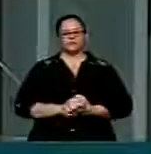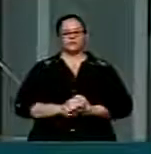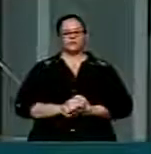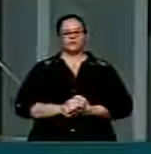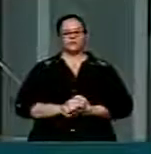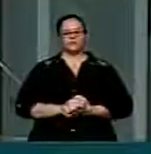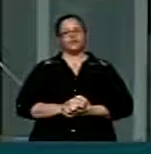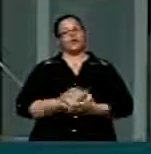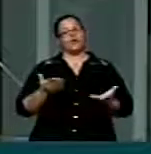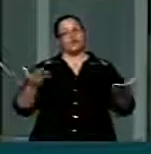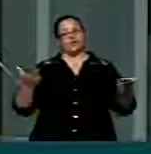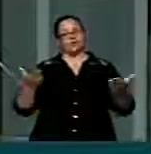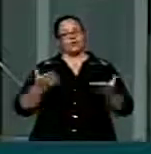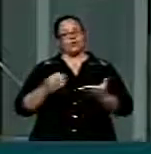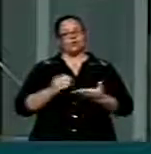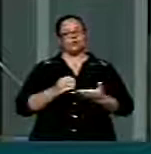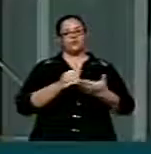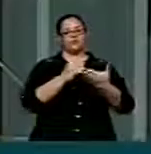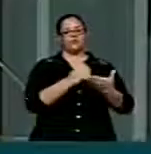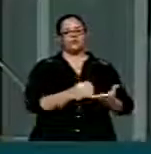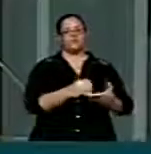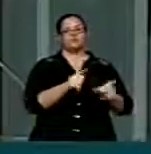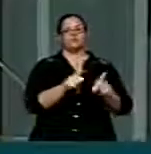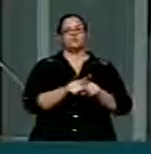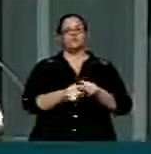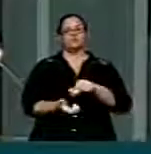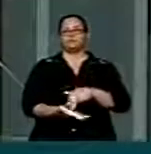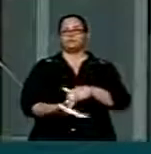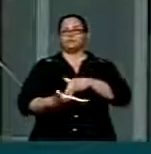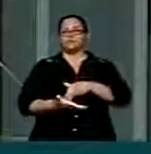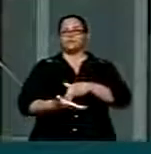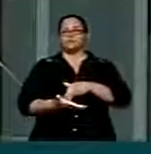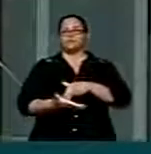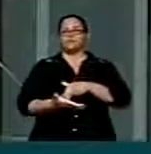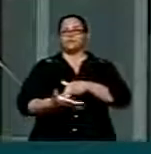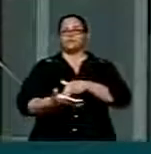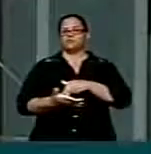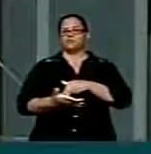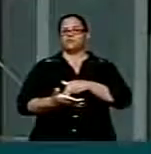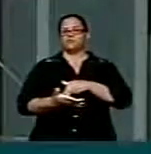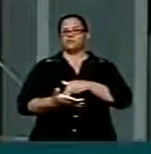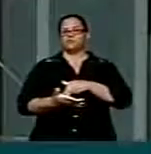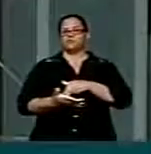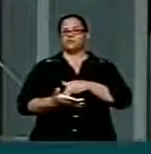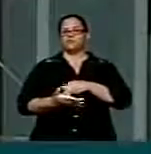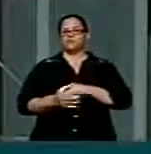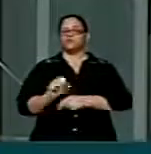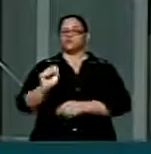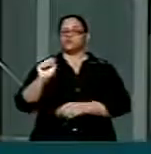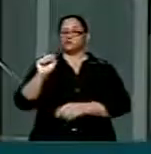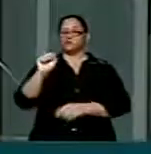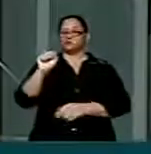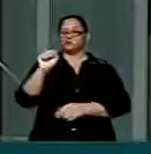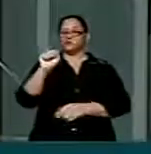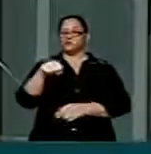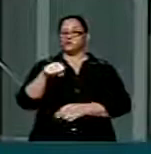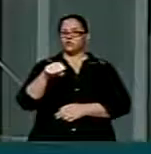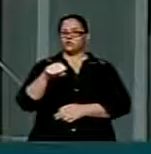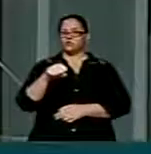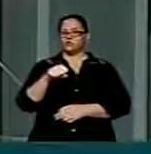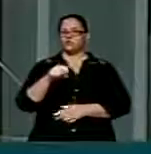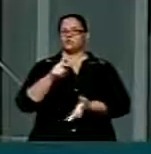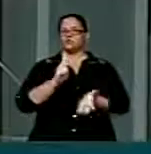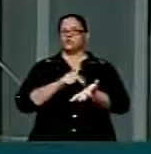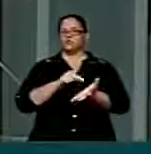Contribui nessa consolidação da afirmação de um verdadeiro duopólio